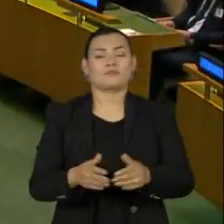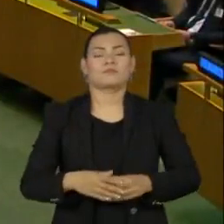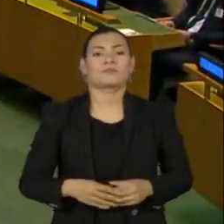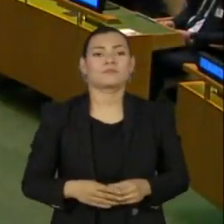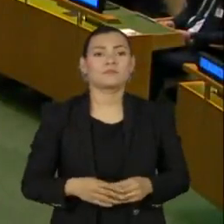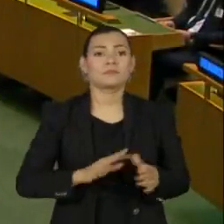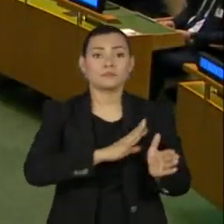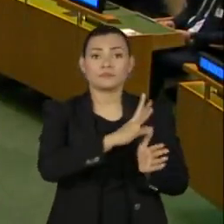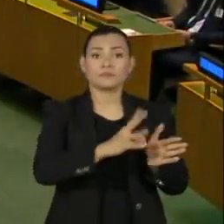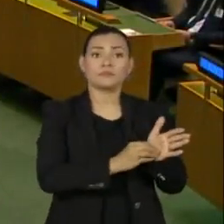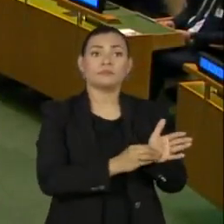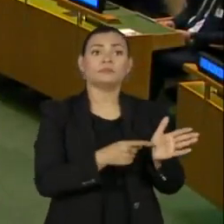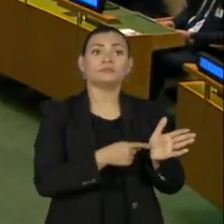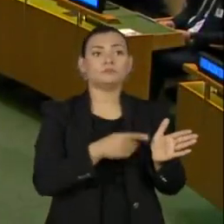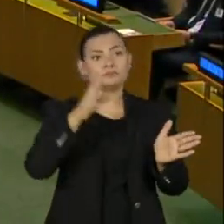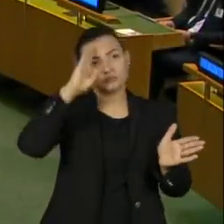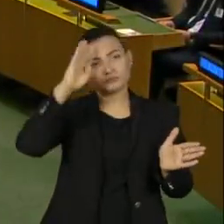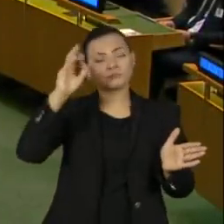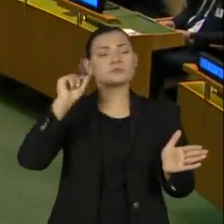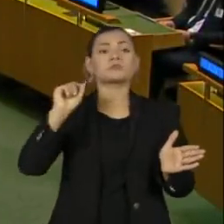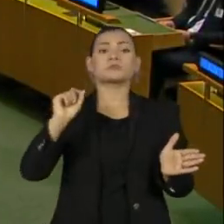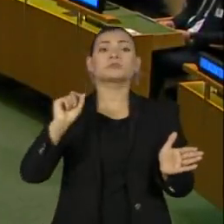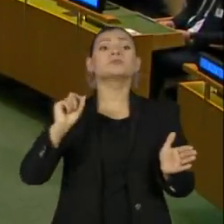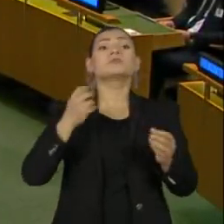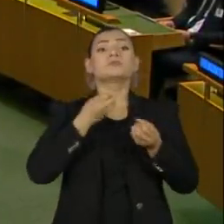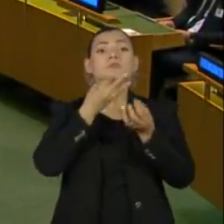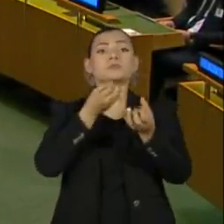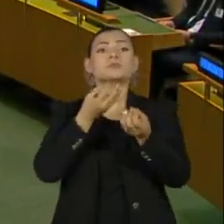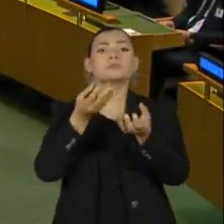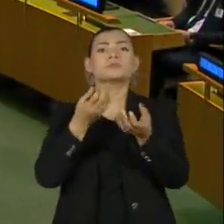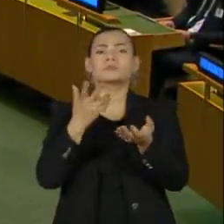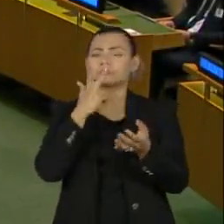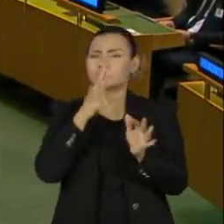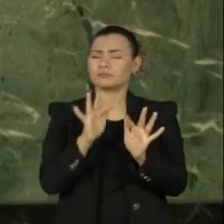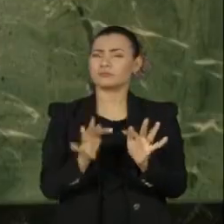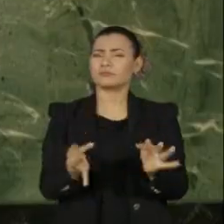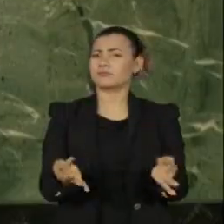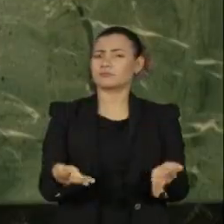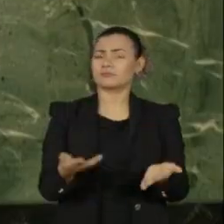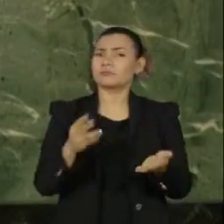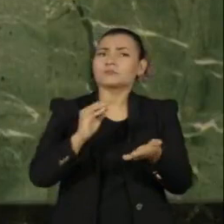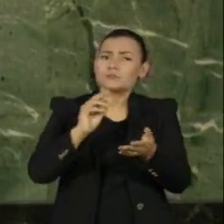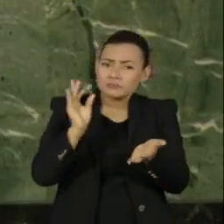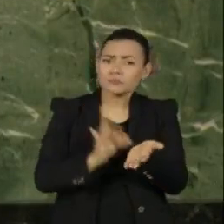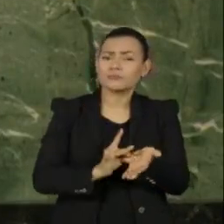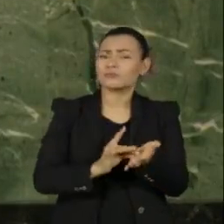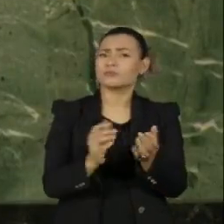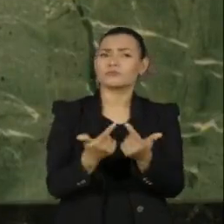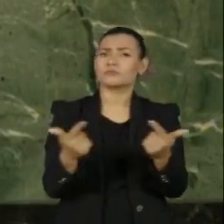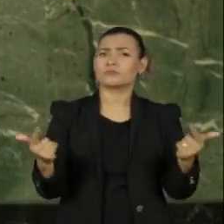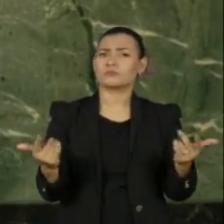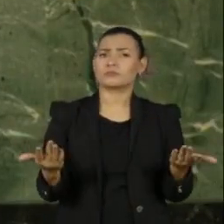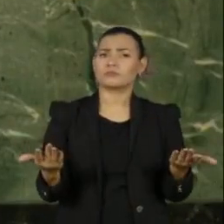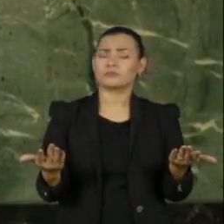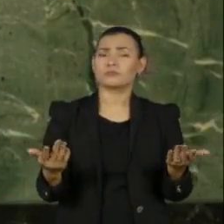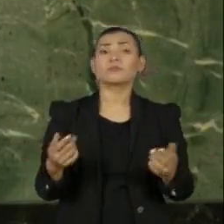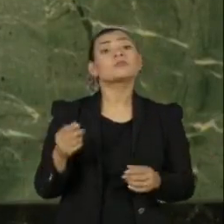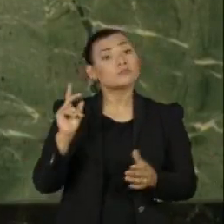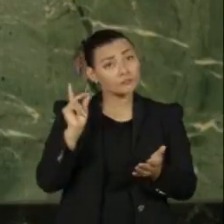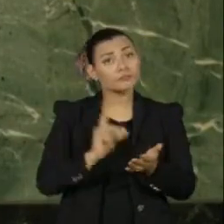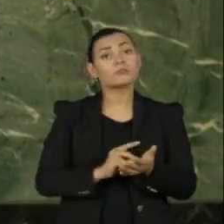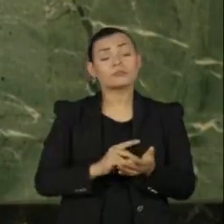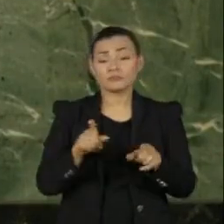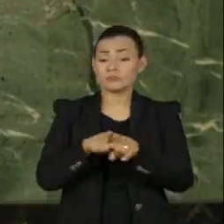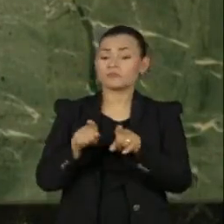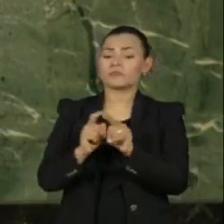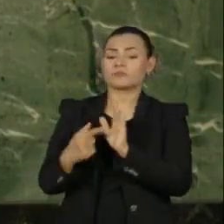sobre a Amazônia, como se tornou hábito, o presidente deu informações rasas que não refletem a realidade. Dois terços de todo